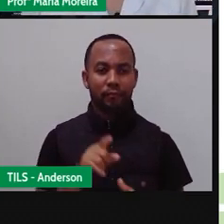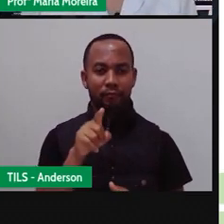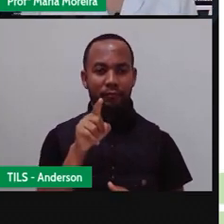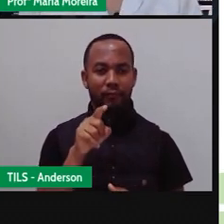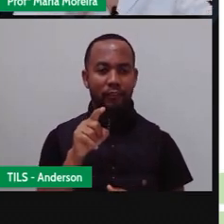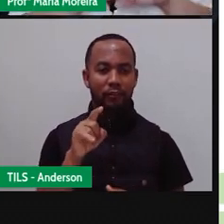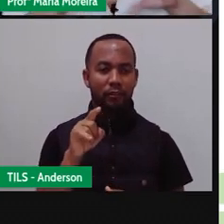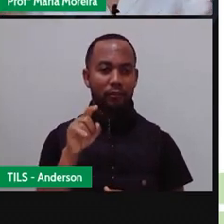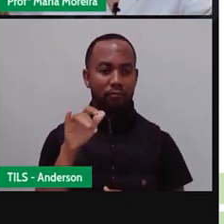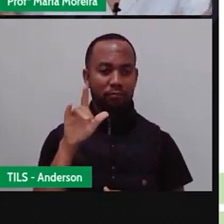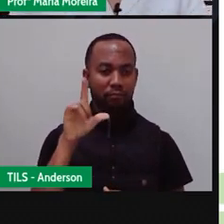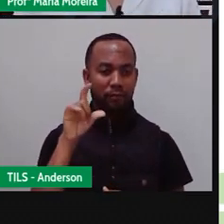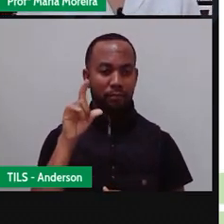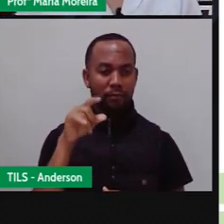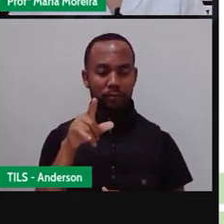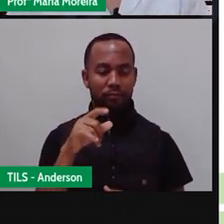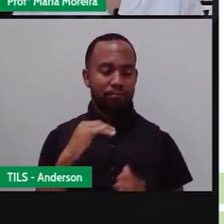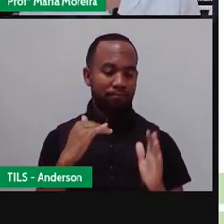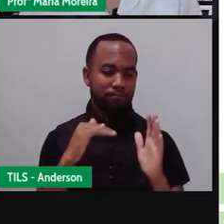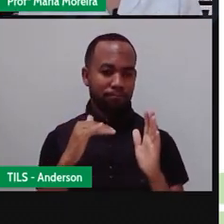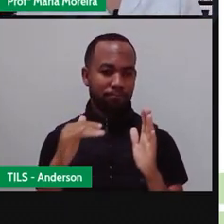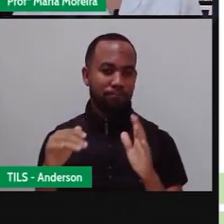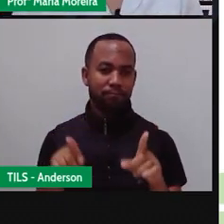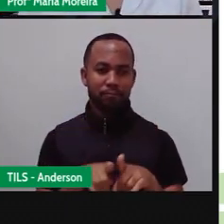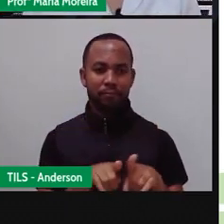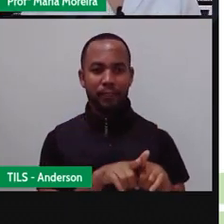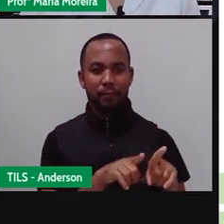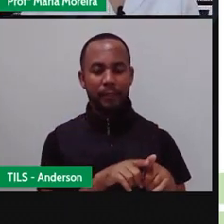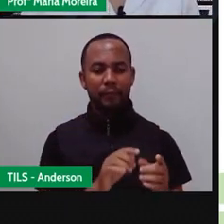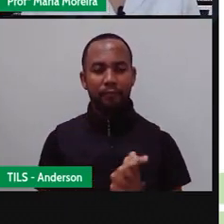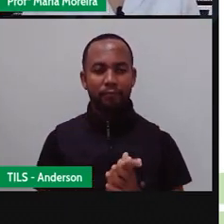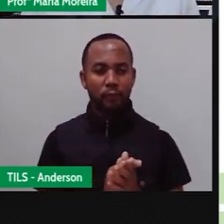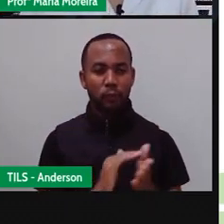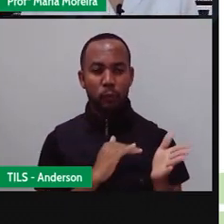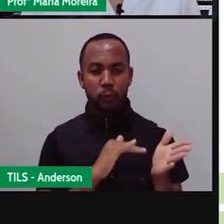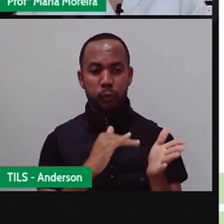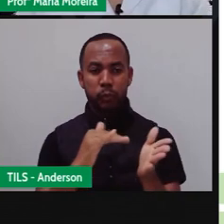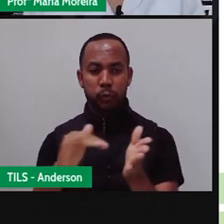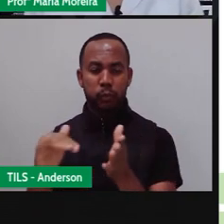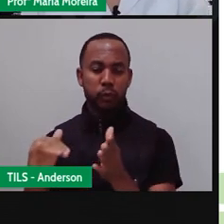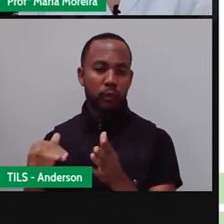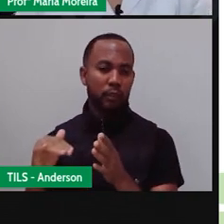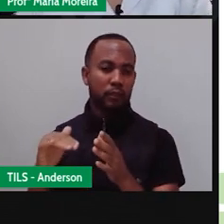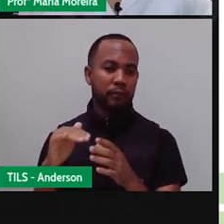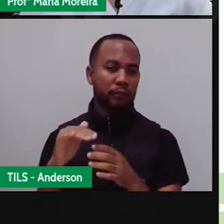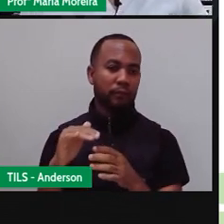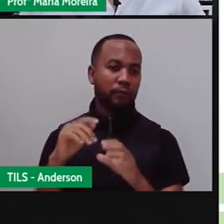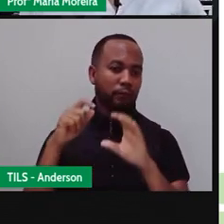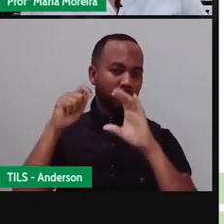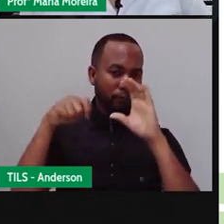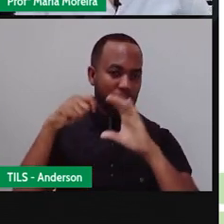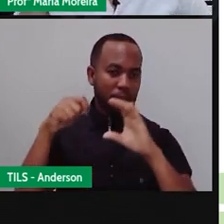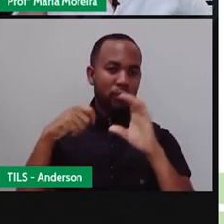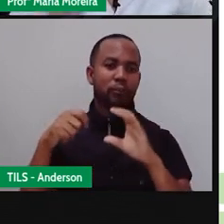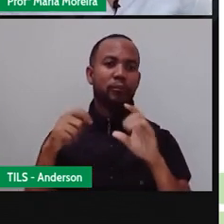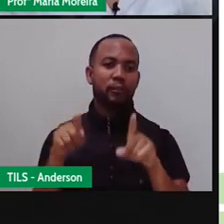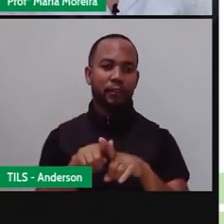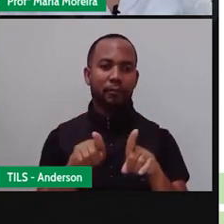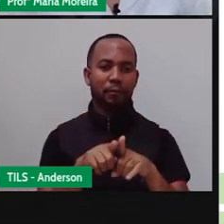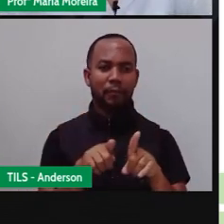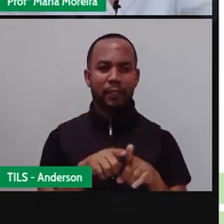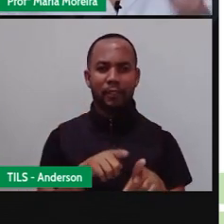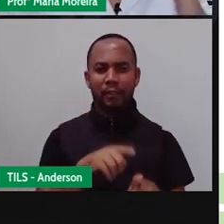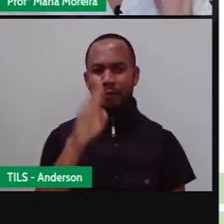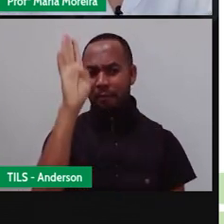canal da Seduc, deixa aquele comentário e compartilha o nosso vídeo, porque a gente quer ser aí conhecido, não quer não, Anderson? No Brasil